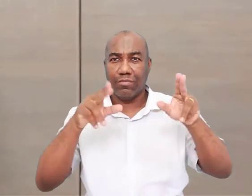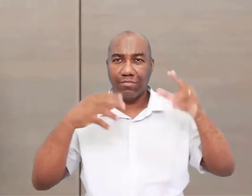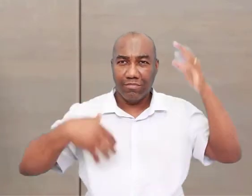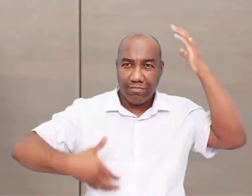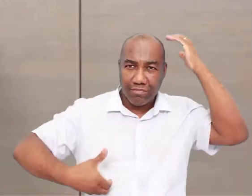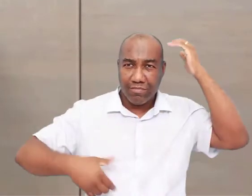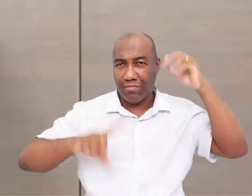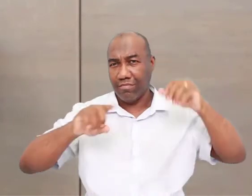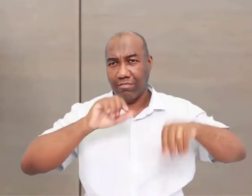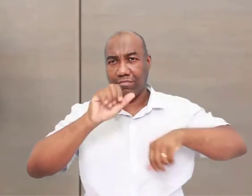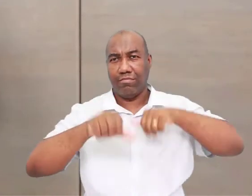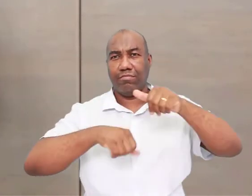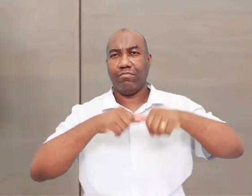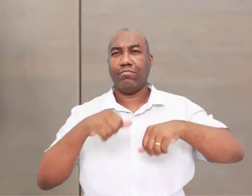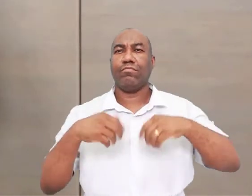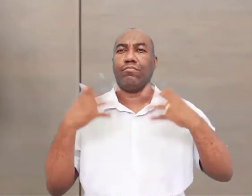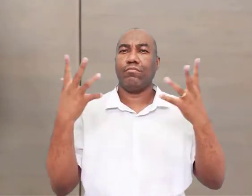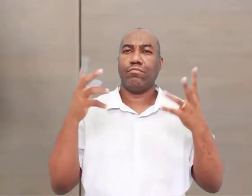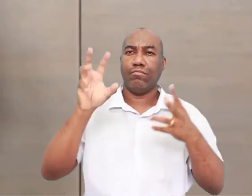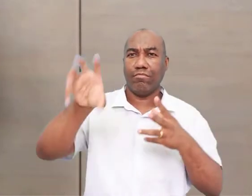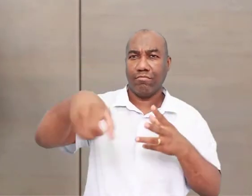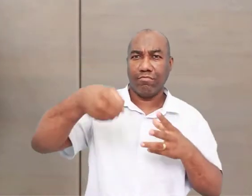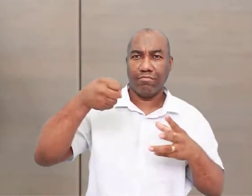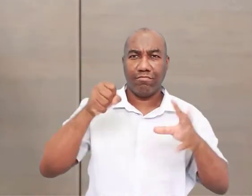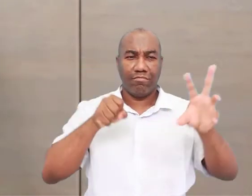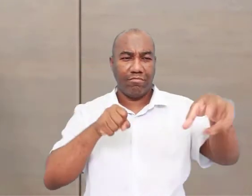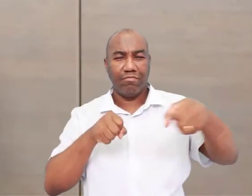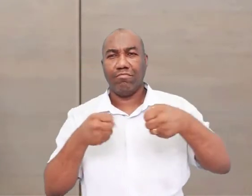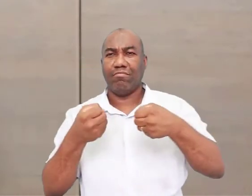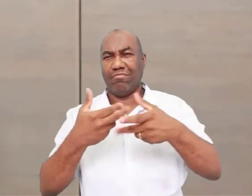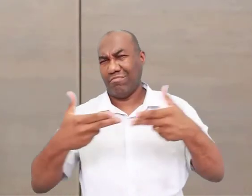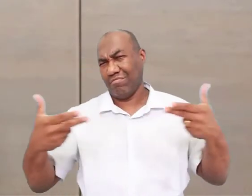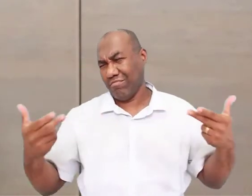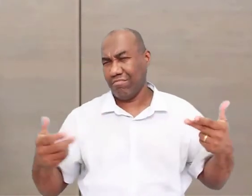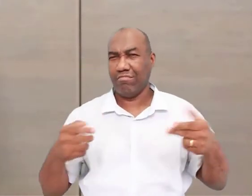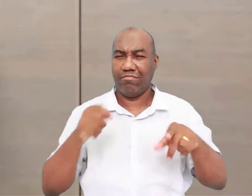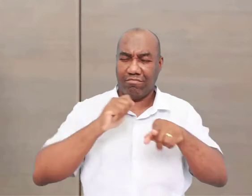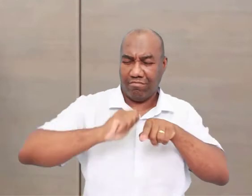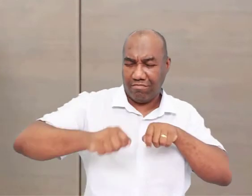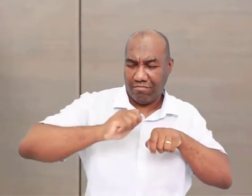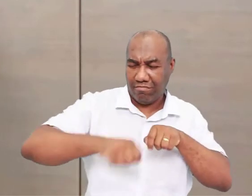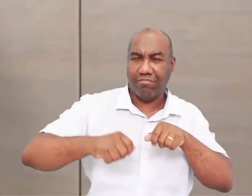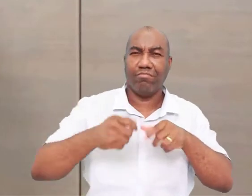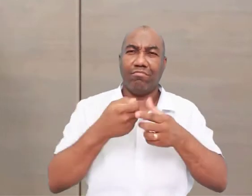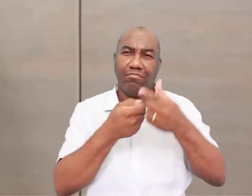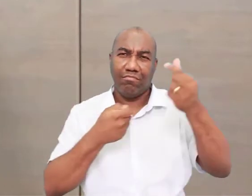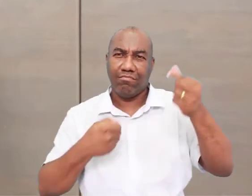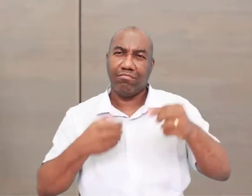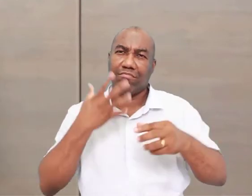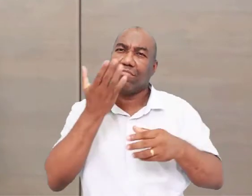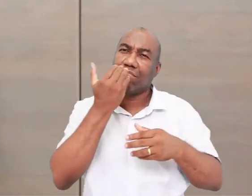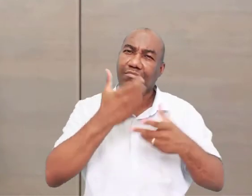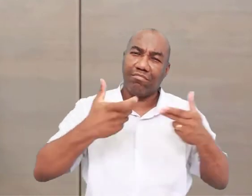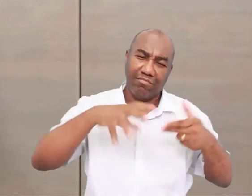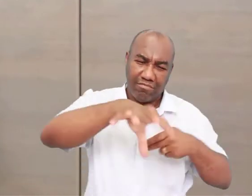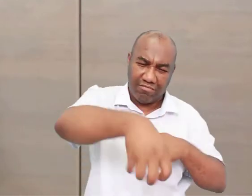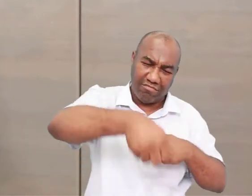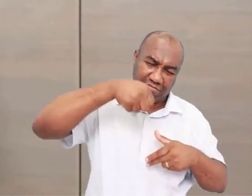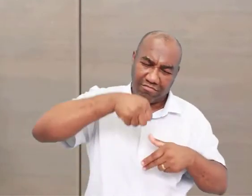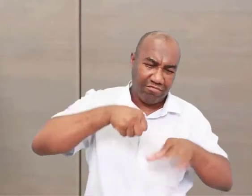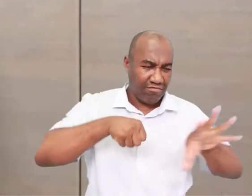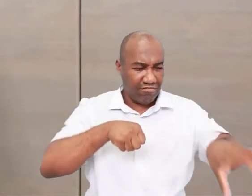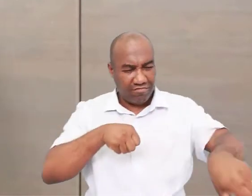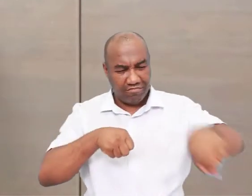postura ereta, porque eles já usam as mãos para poder colher os alimentos, para poder quebrar